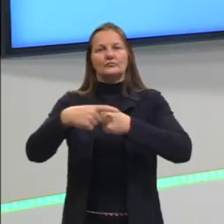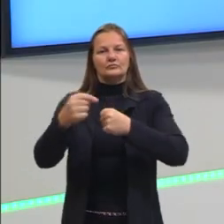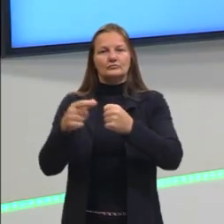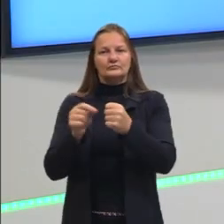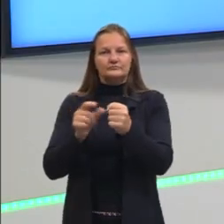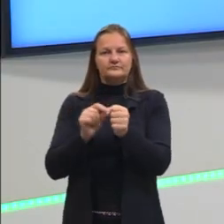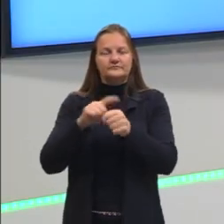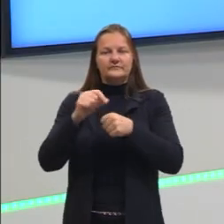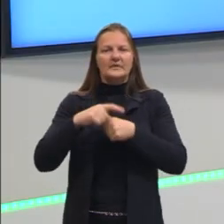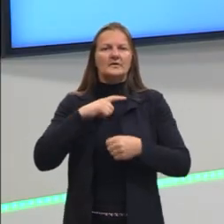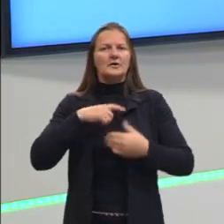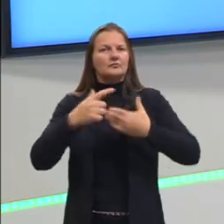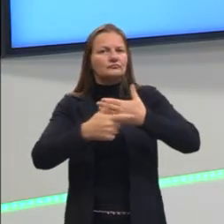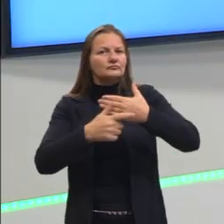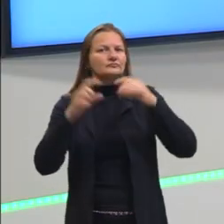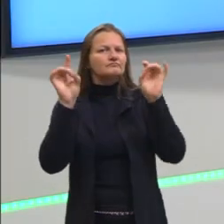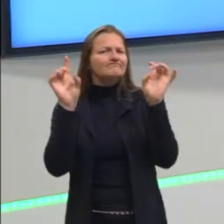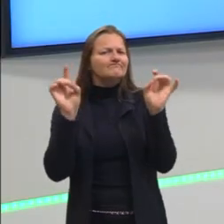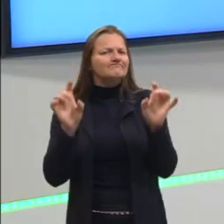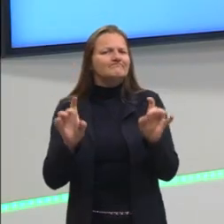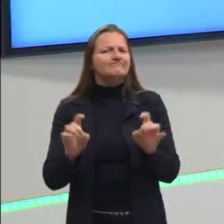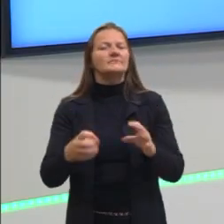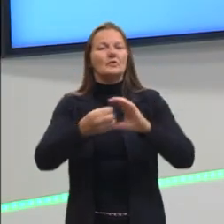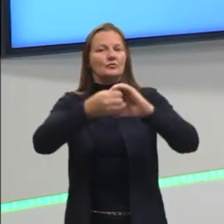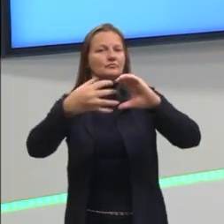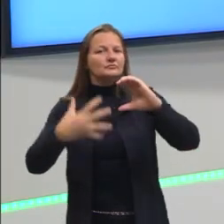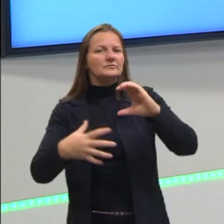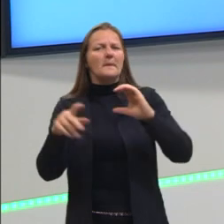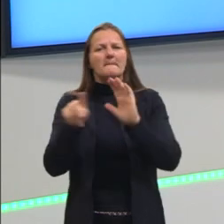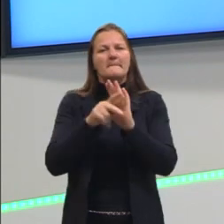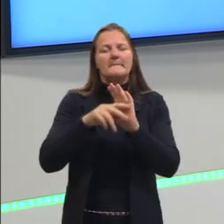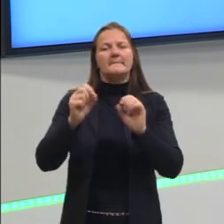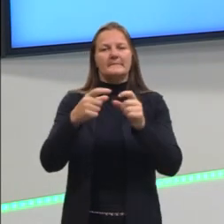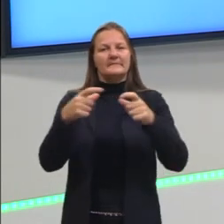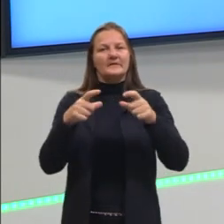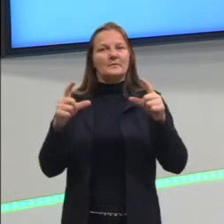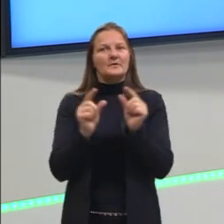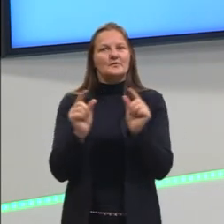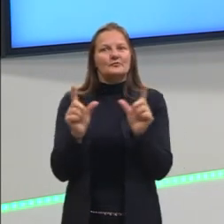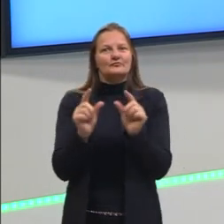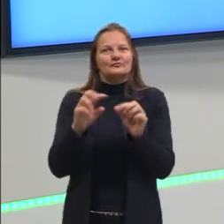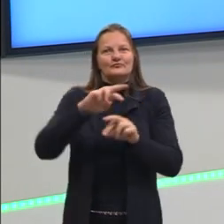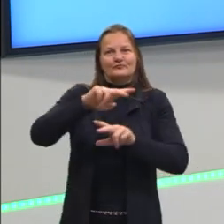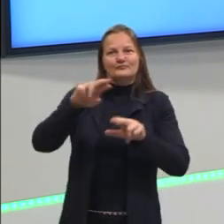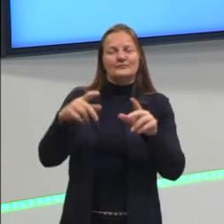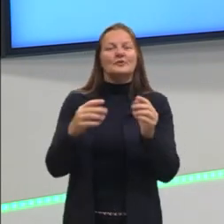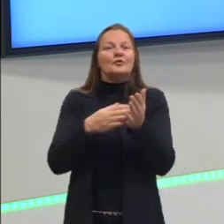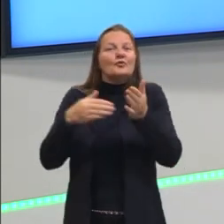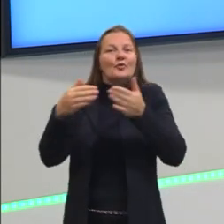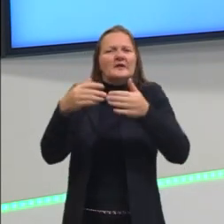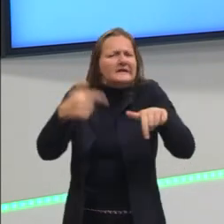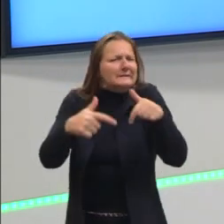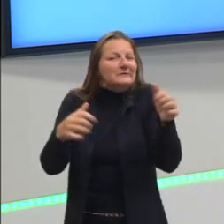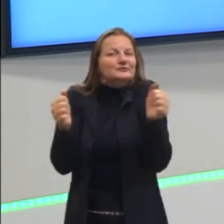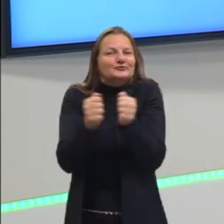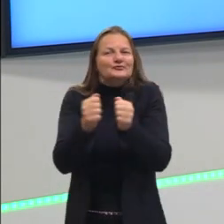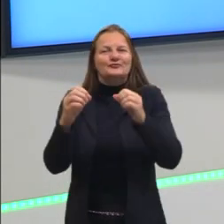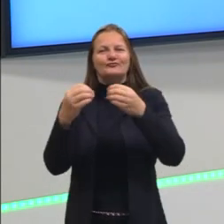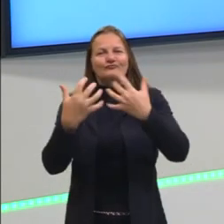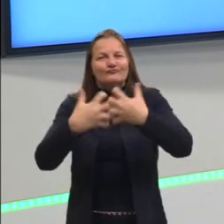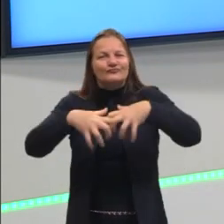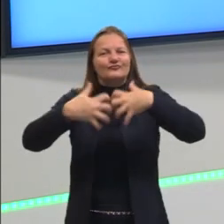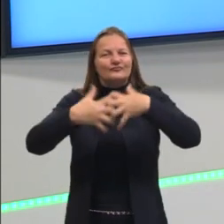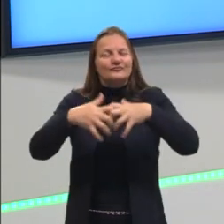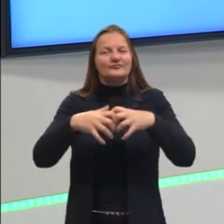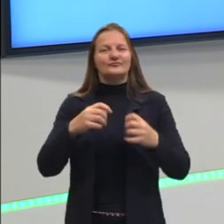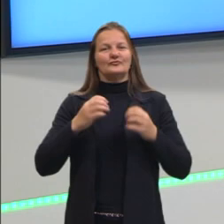tem a sua especificidade, sua característica, seu tamanho, mas todas elas trabalham juntas, unidas, para